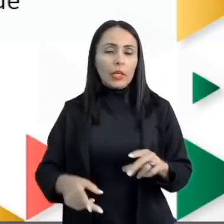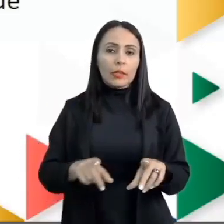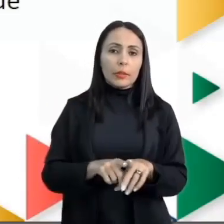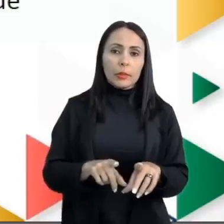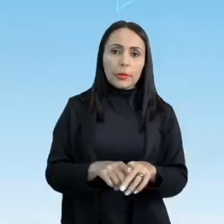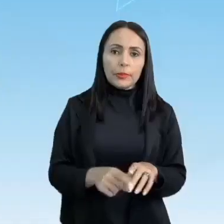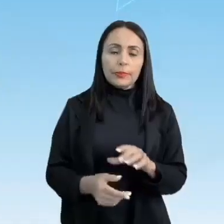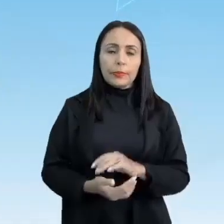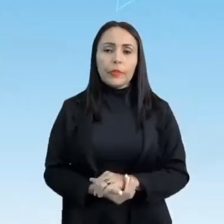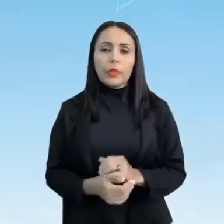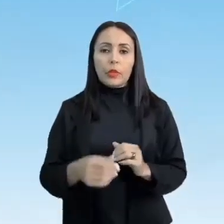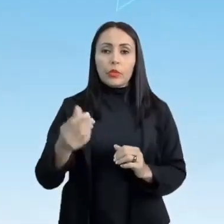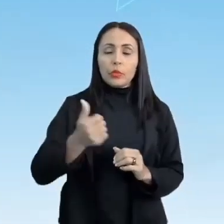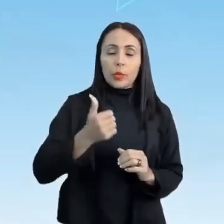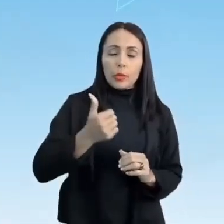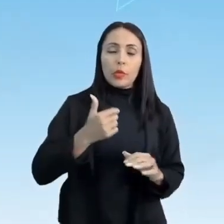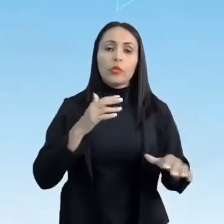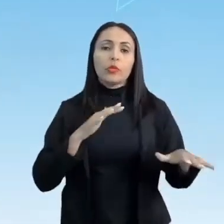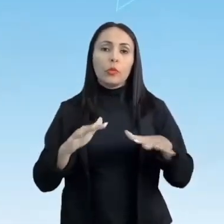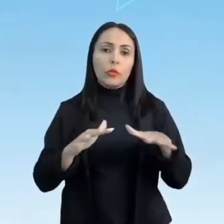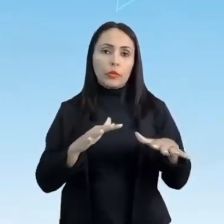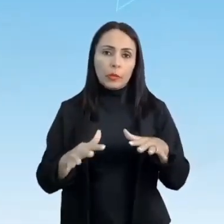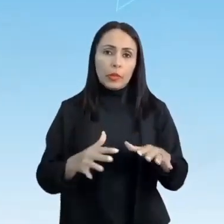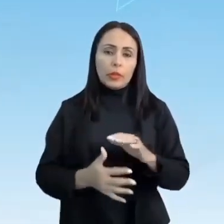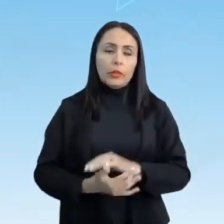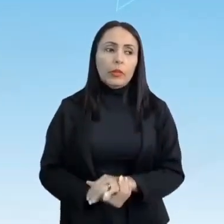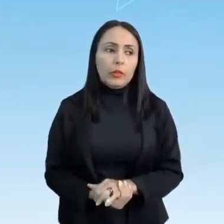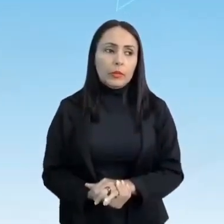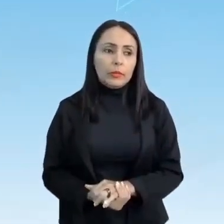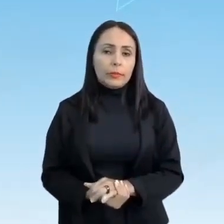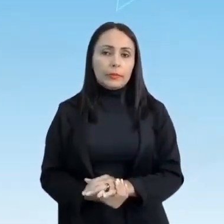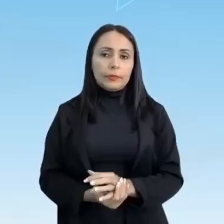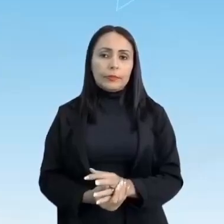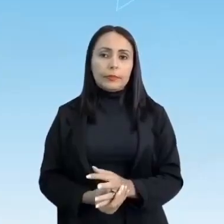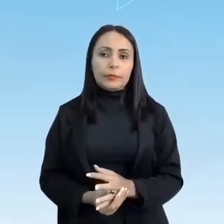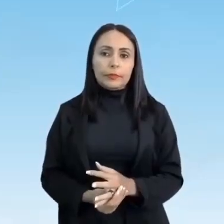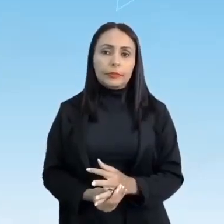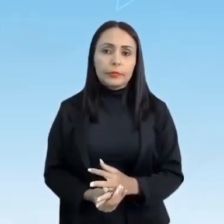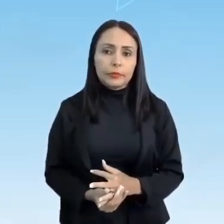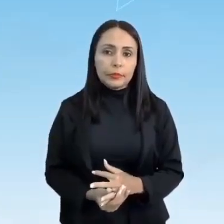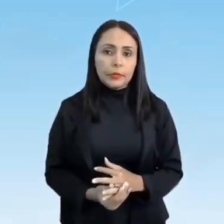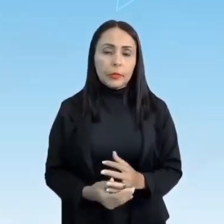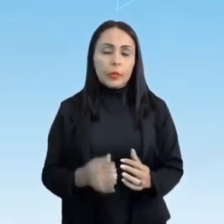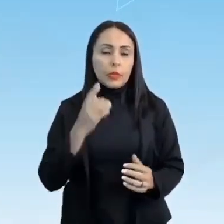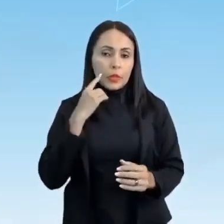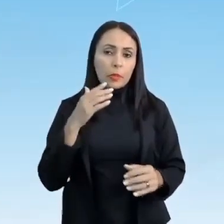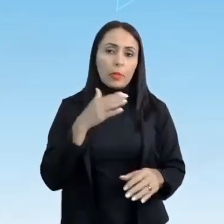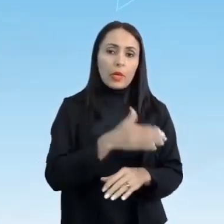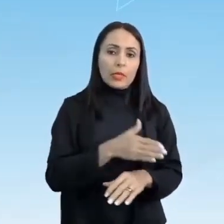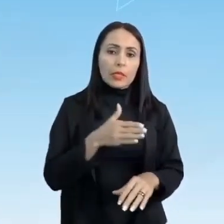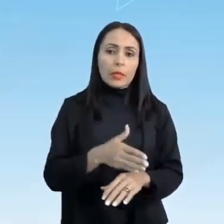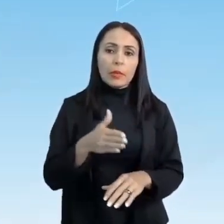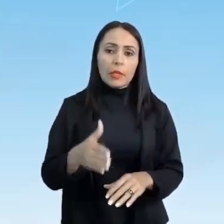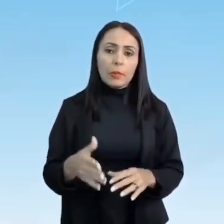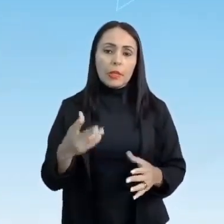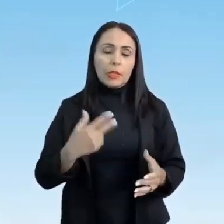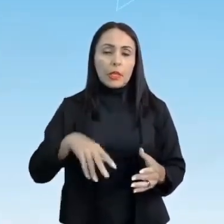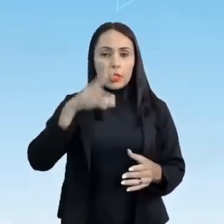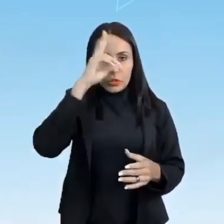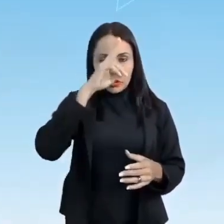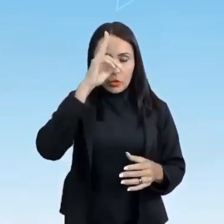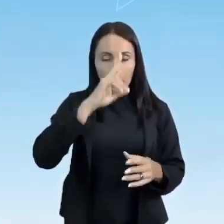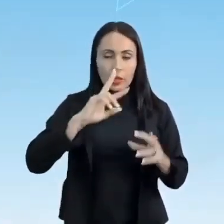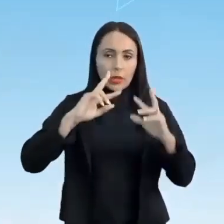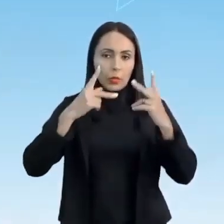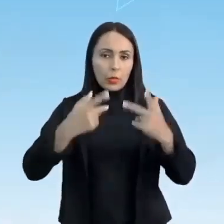os primeiros passos, né? Os primeiros movimentos dos seres humanos, por isso que faz parte da nossa história, da história da